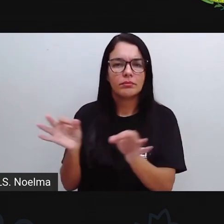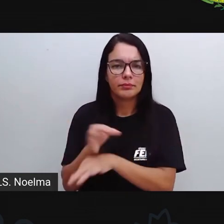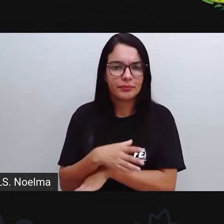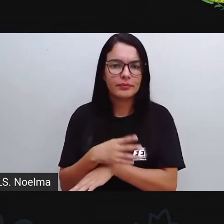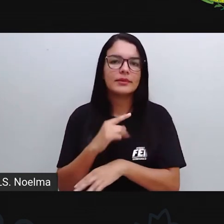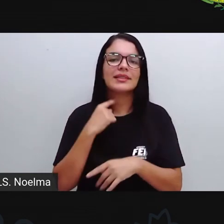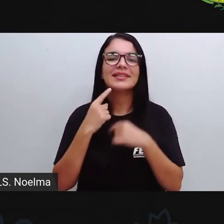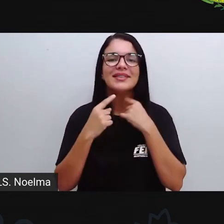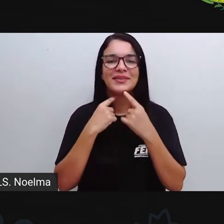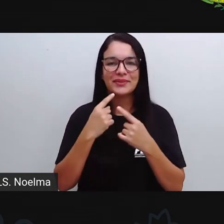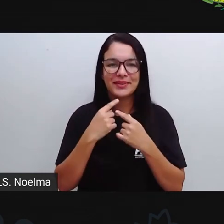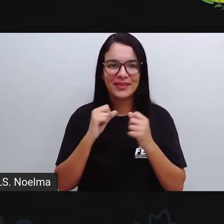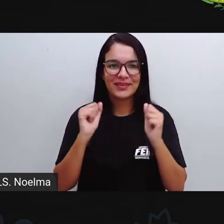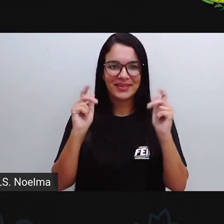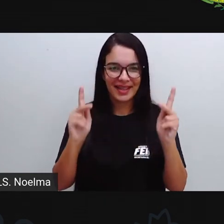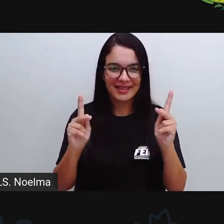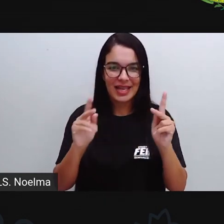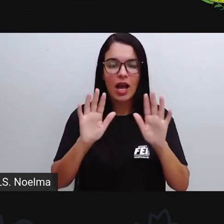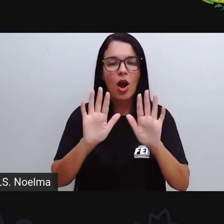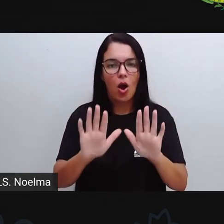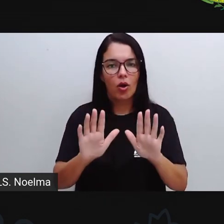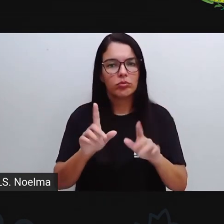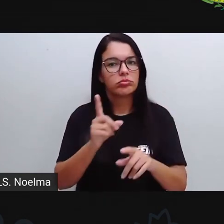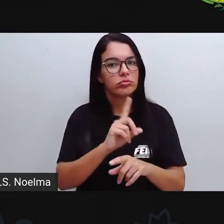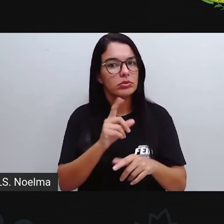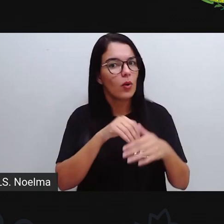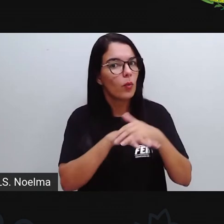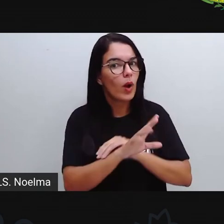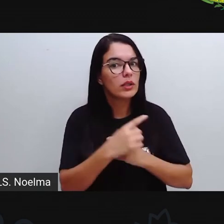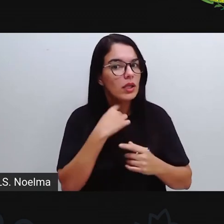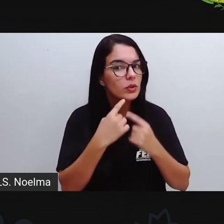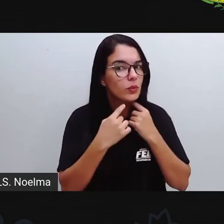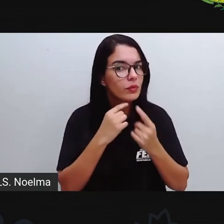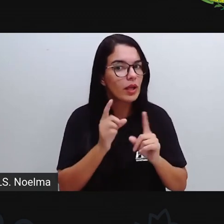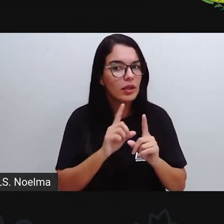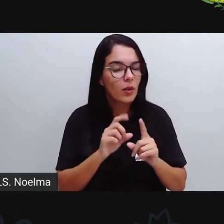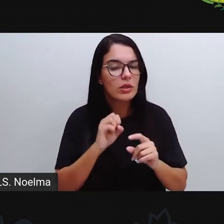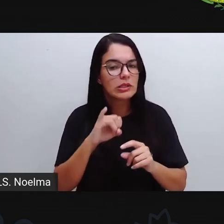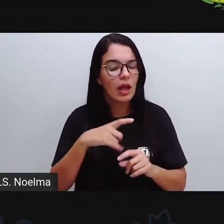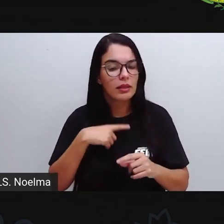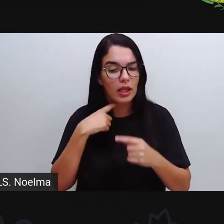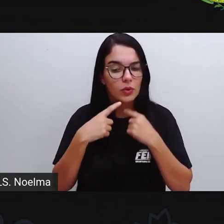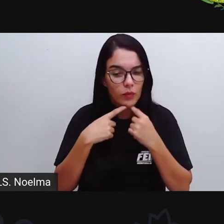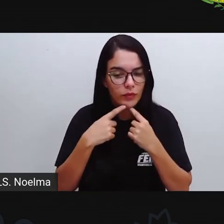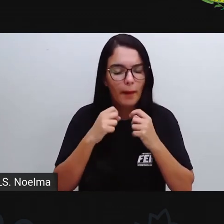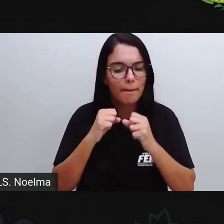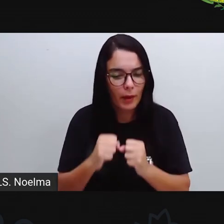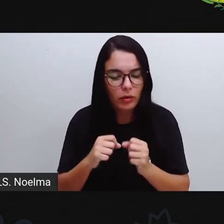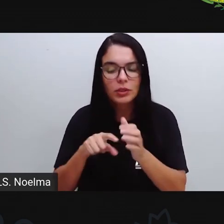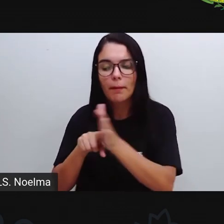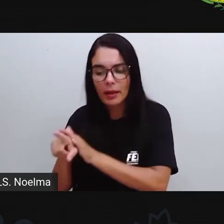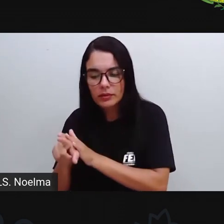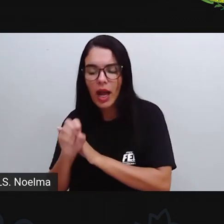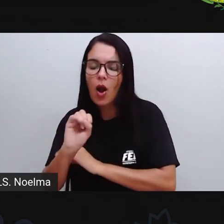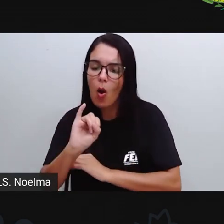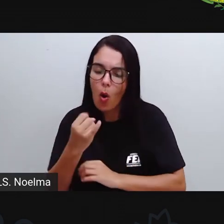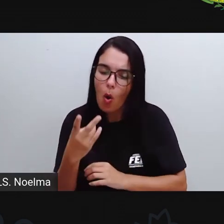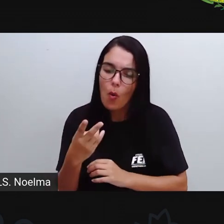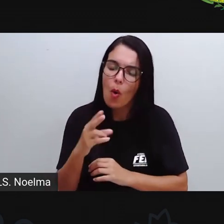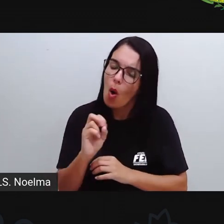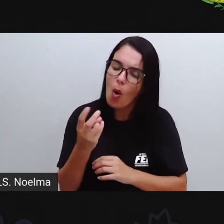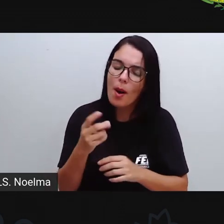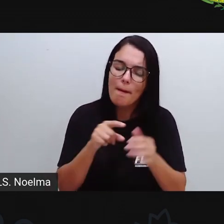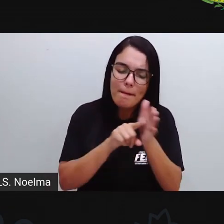Essas dúvidas De vocês Só não fiquem Guardando As dúvidas Surgiu uma dúvida Pesquise na internet